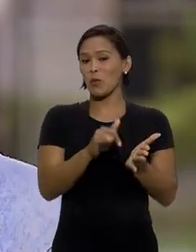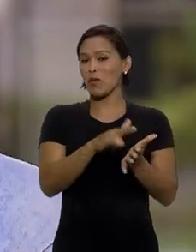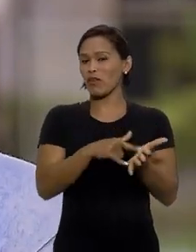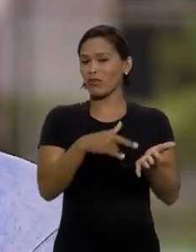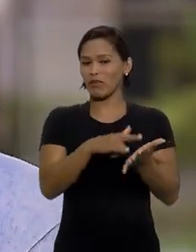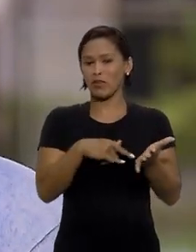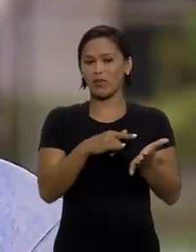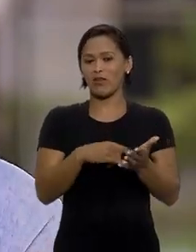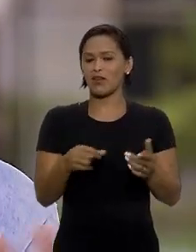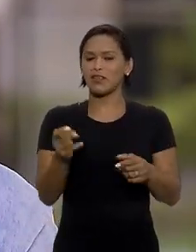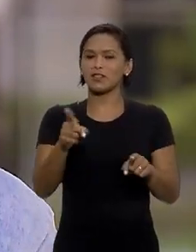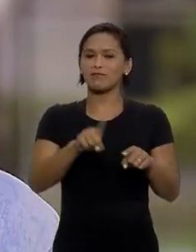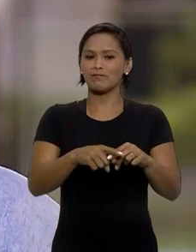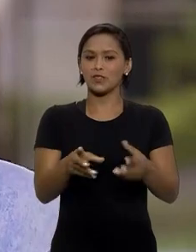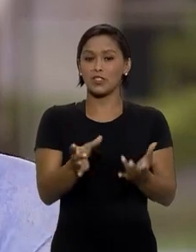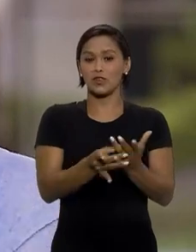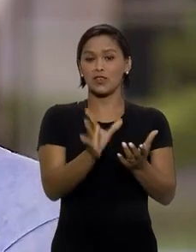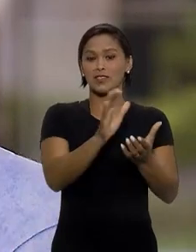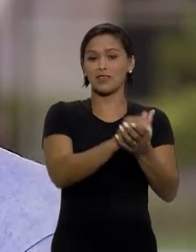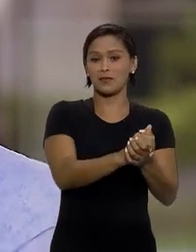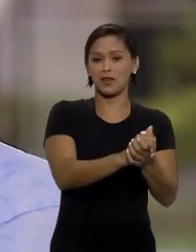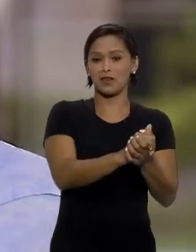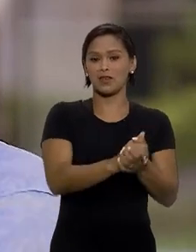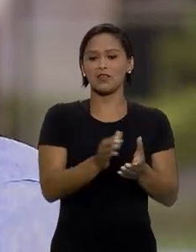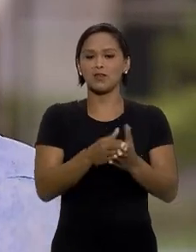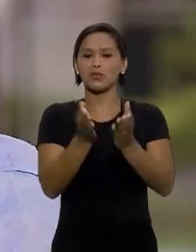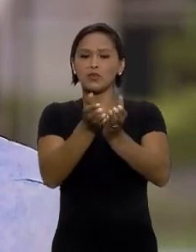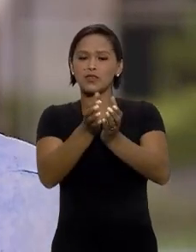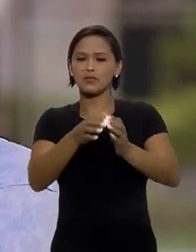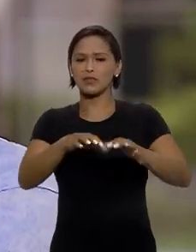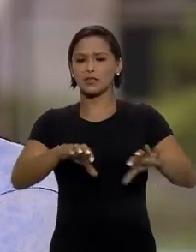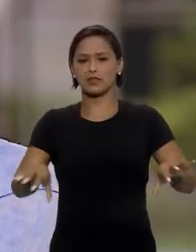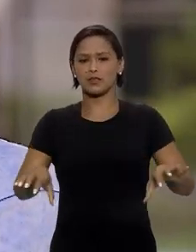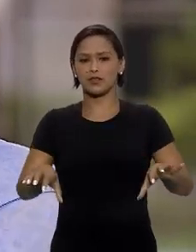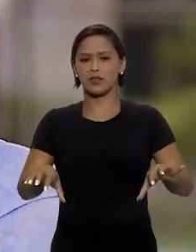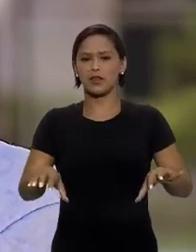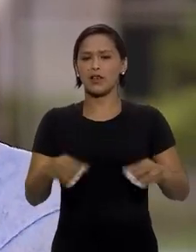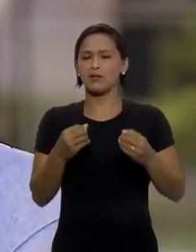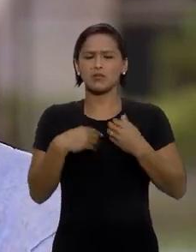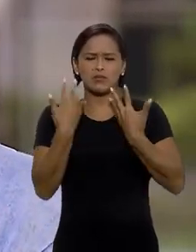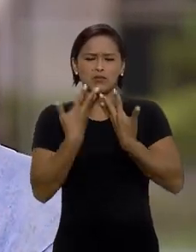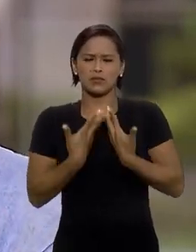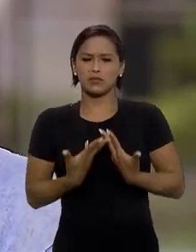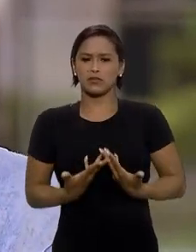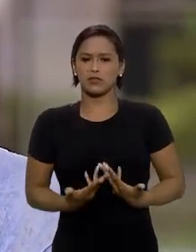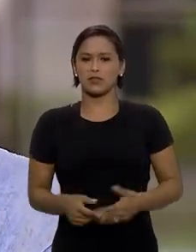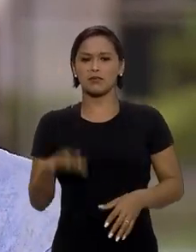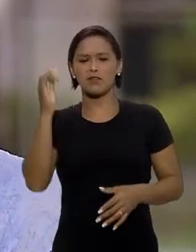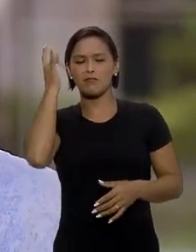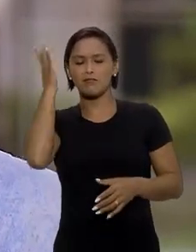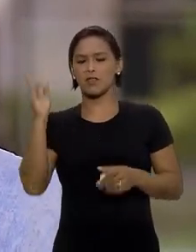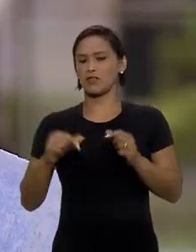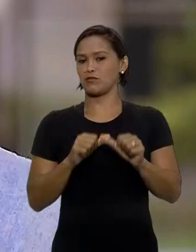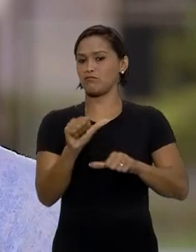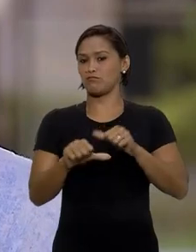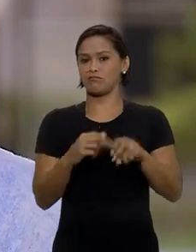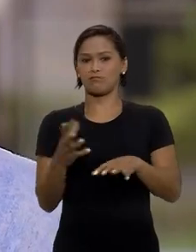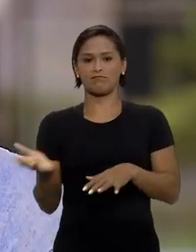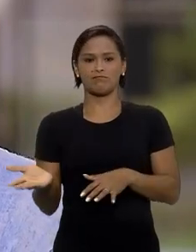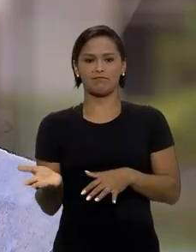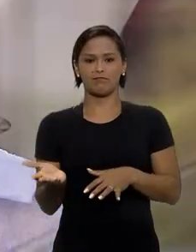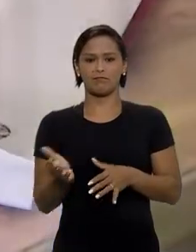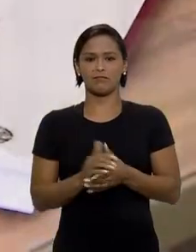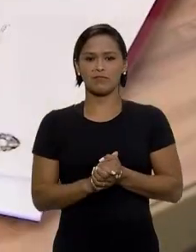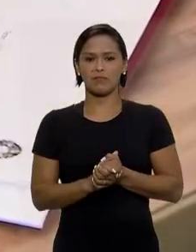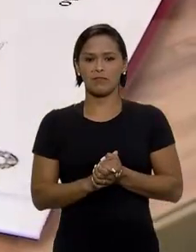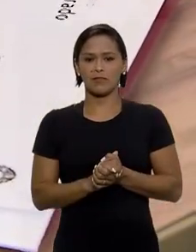documentos, seja na união estável, no casamento, e depois no destrato desses documentos, isso traz muito mais tranquilidade para todas as pessoas que